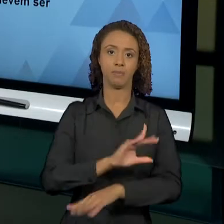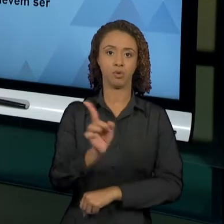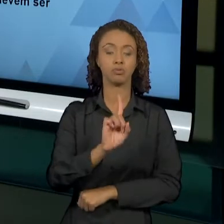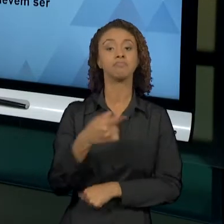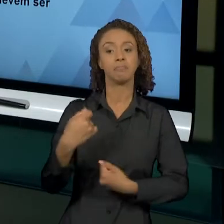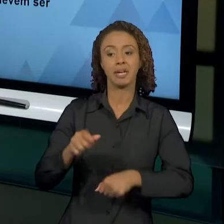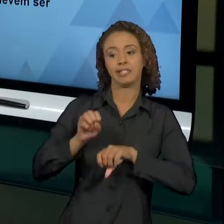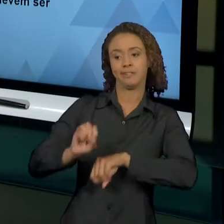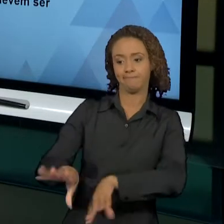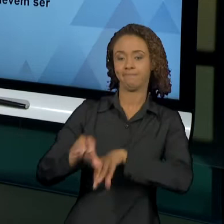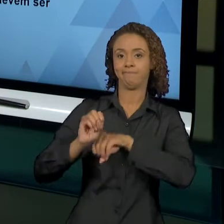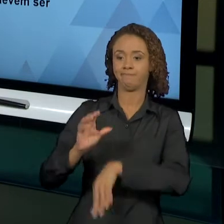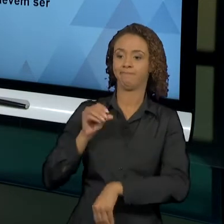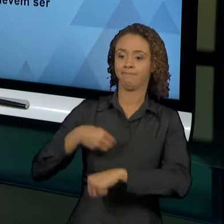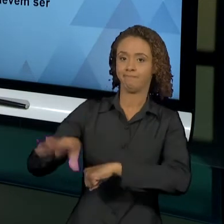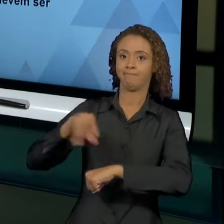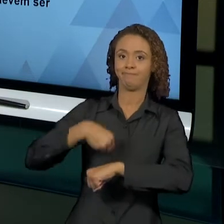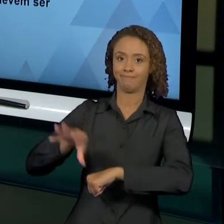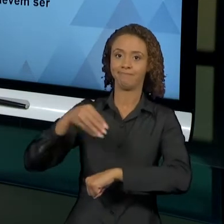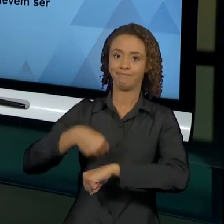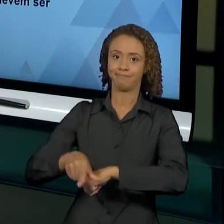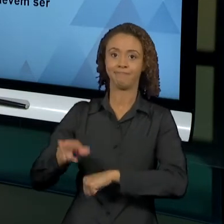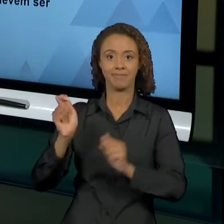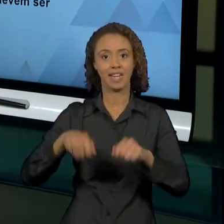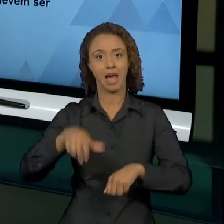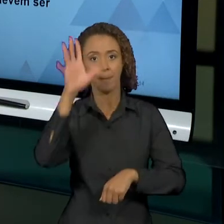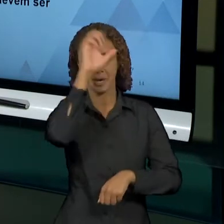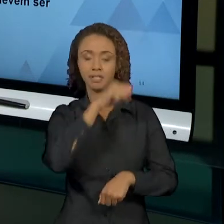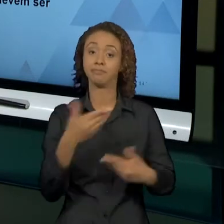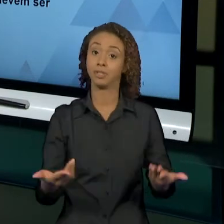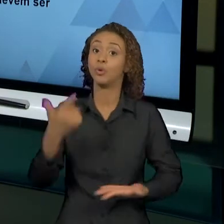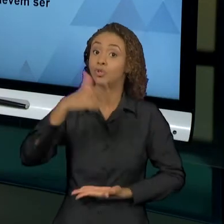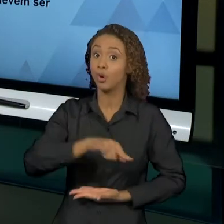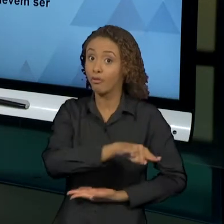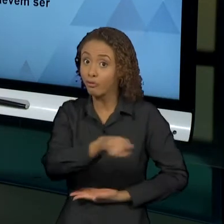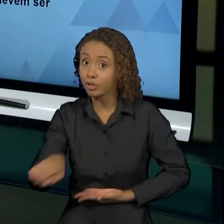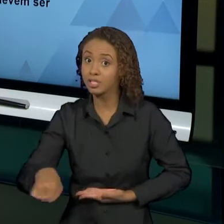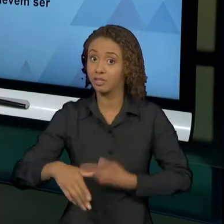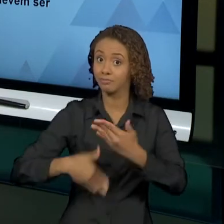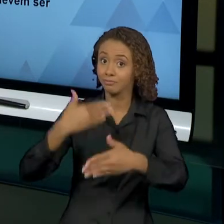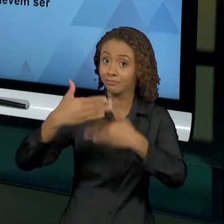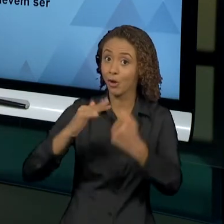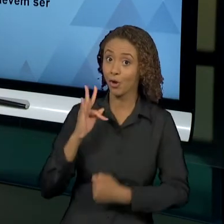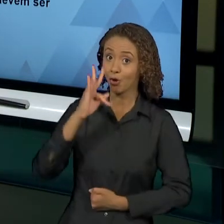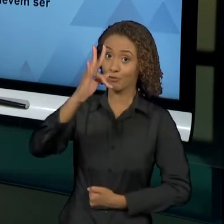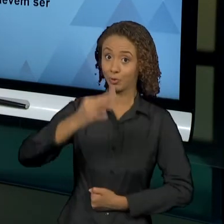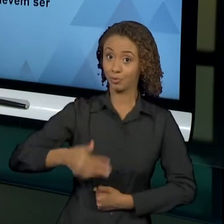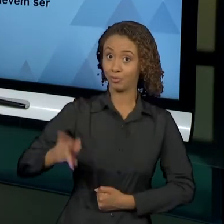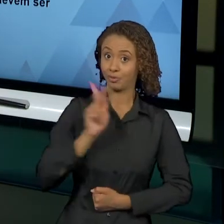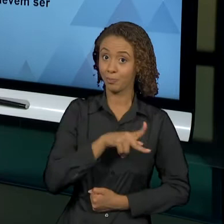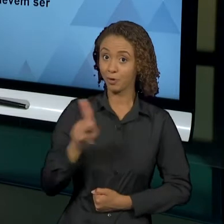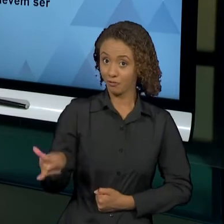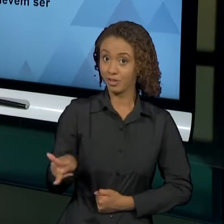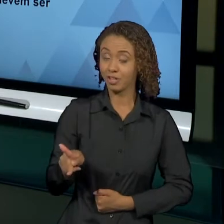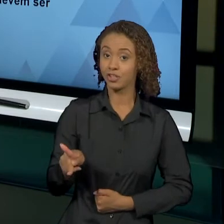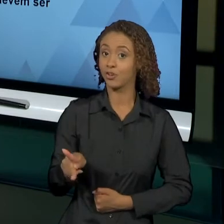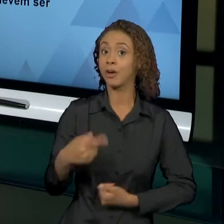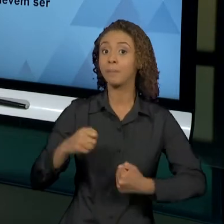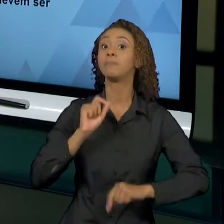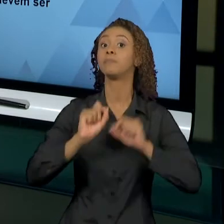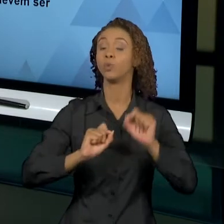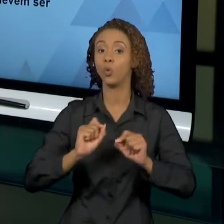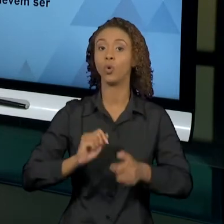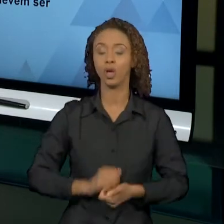Novamente, um ponto importante para a nossa prática enquanto professor, que nós, sim, temos que assumir esse